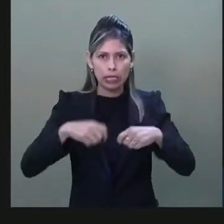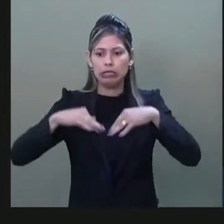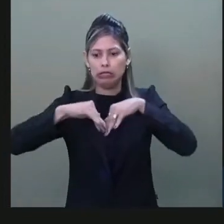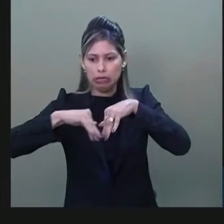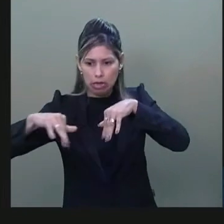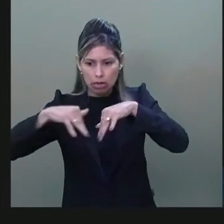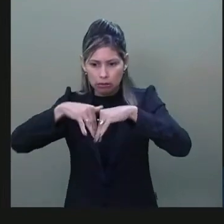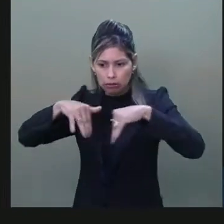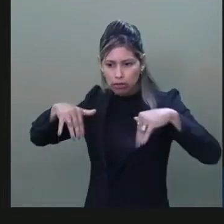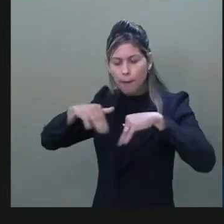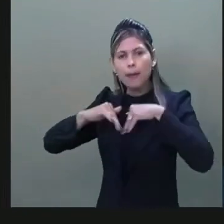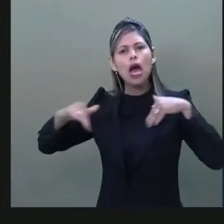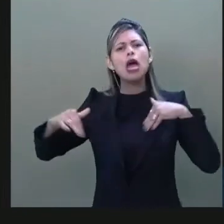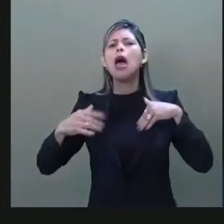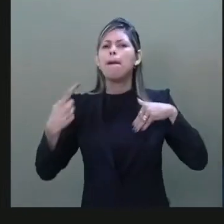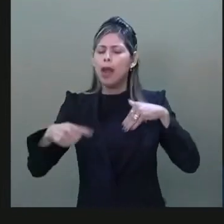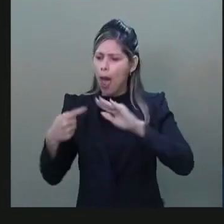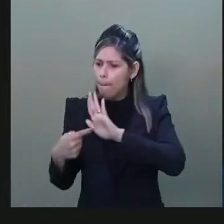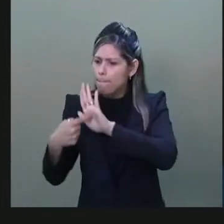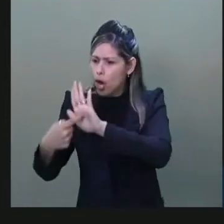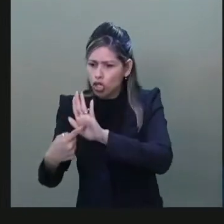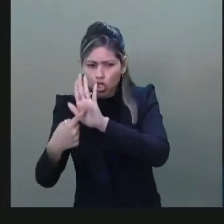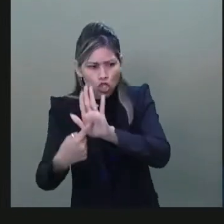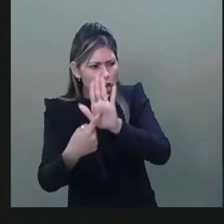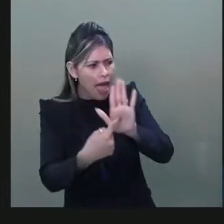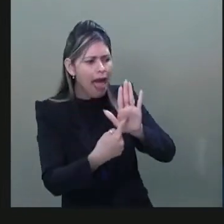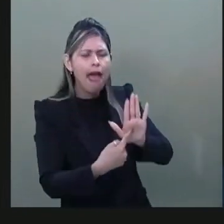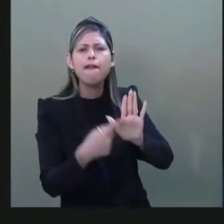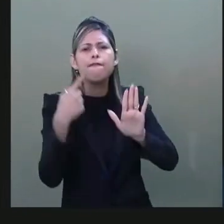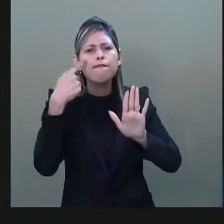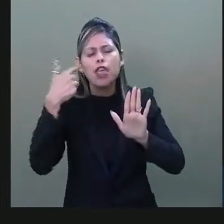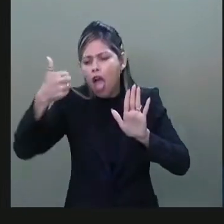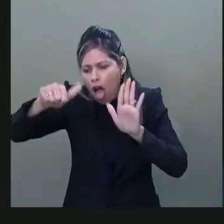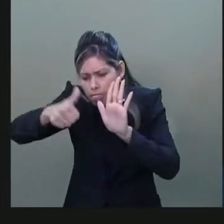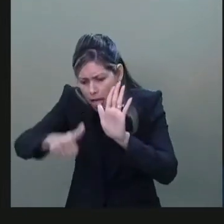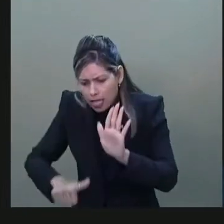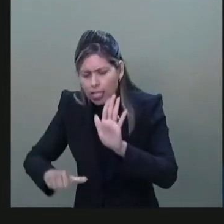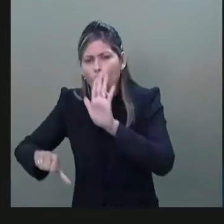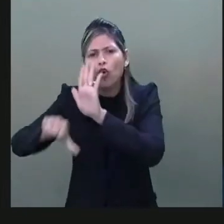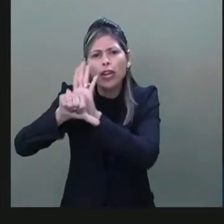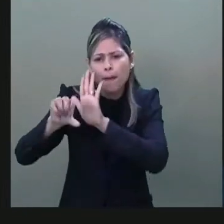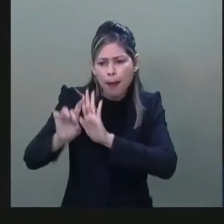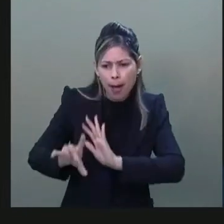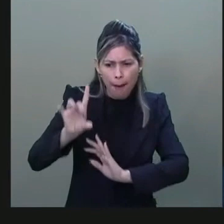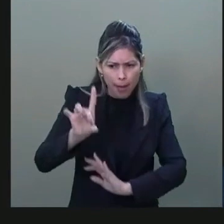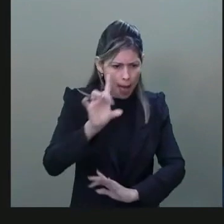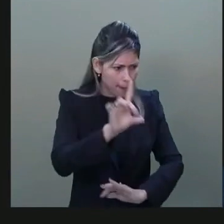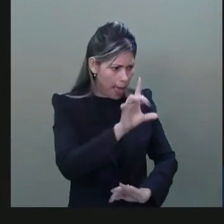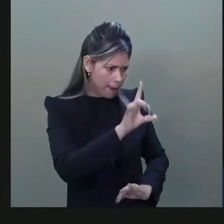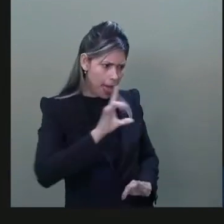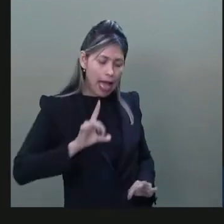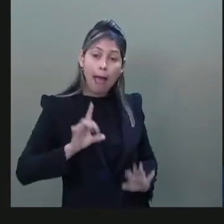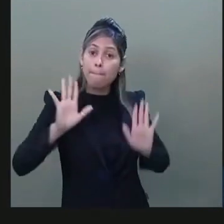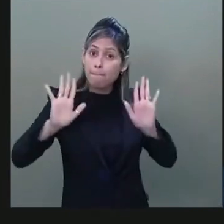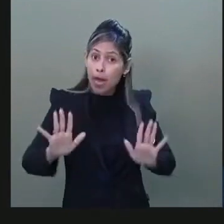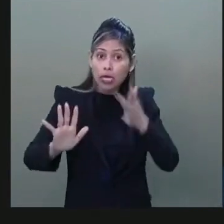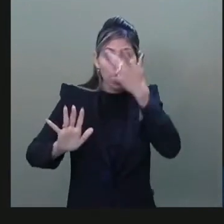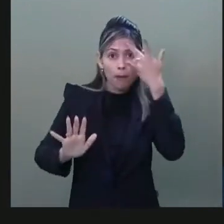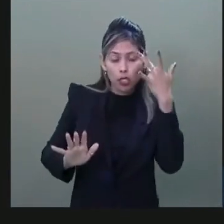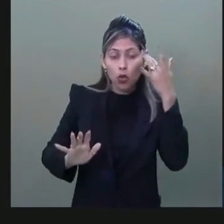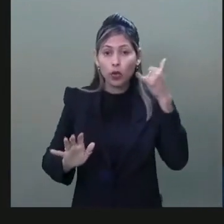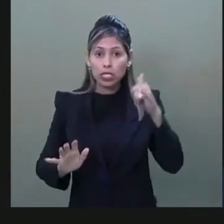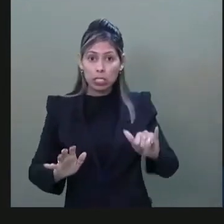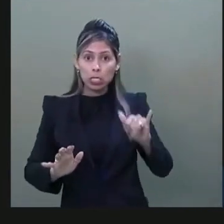lá punir, provar, de forma exemplar, severa, dentro da lei, devido ao processo ilegal. Agora, aqueles que não têm nada a ver, realmente